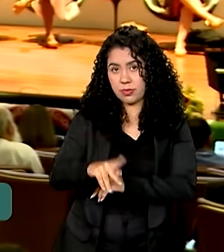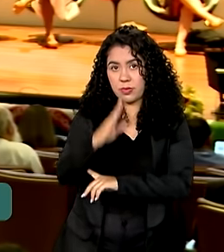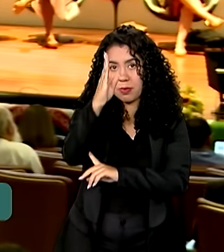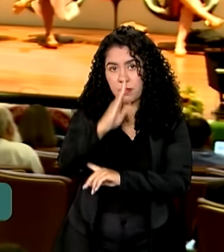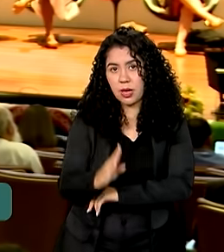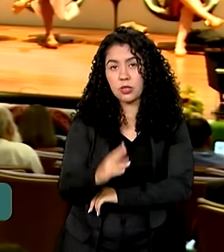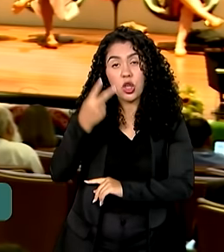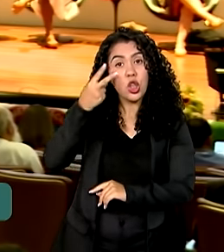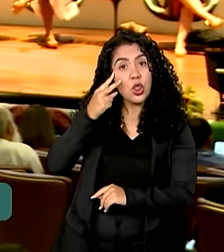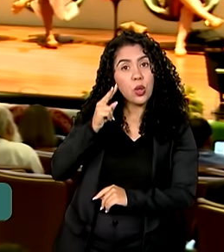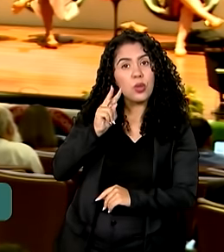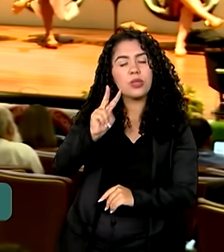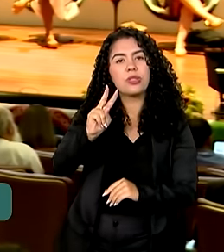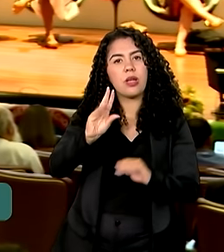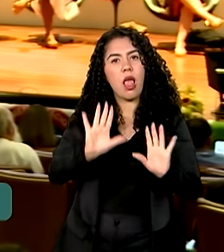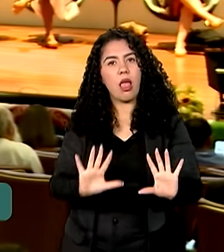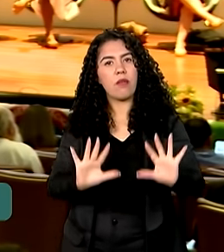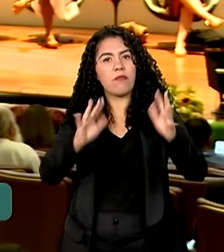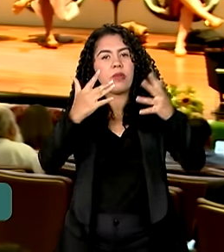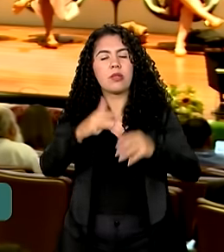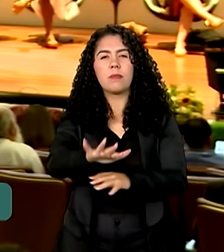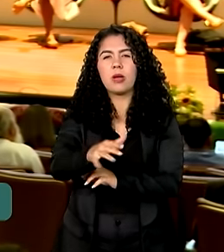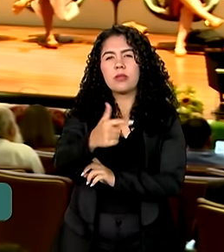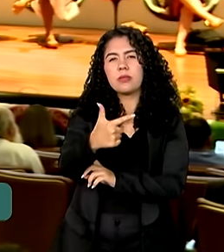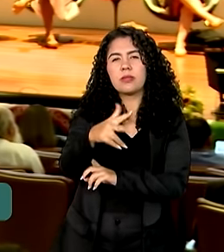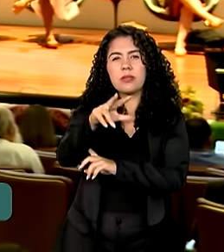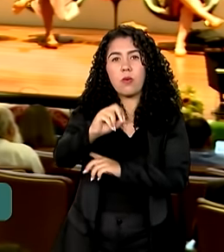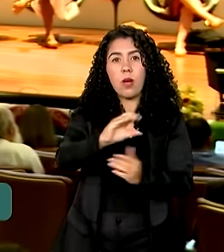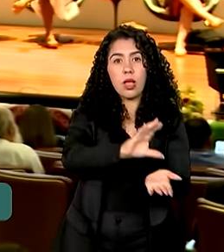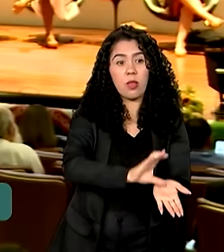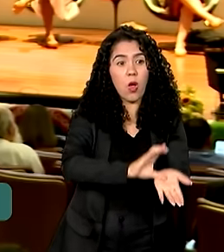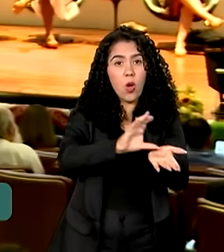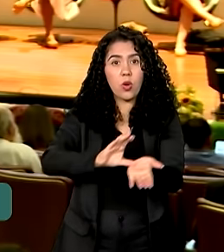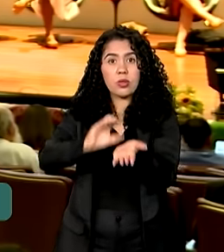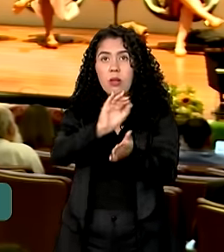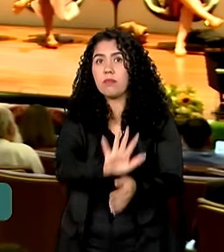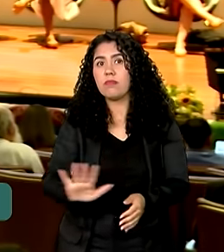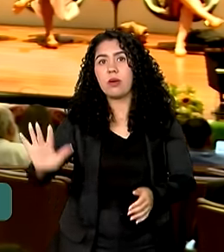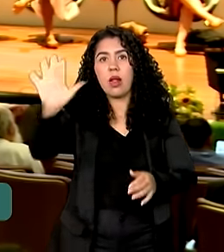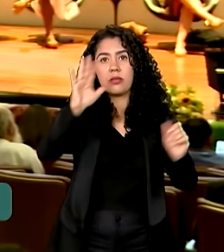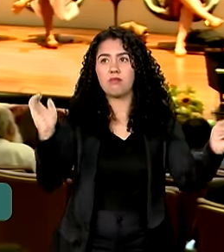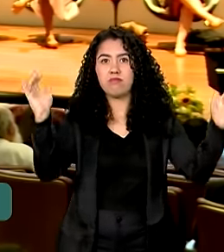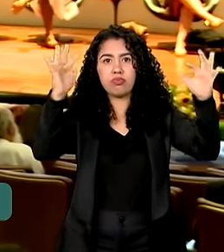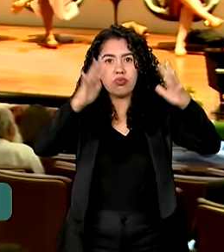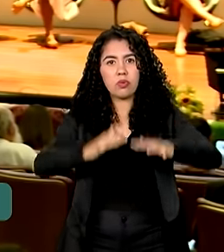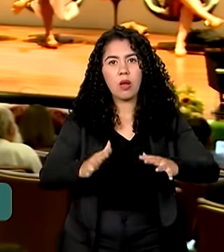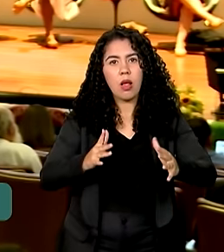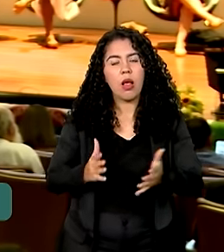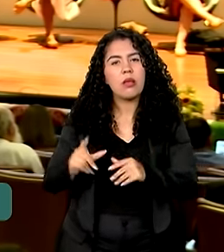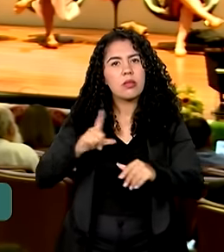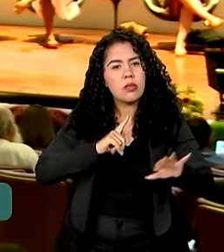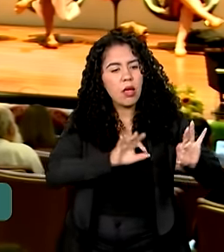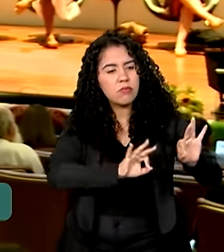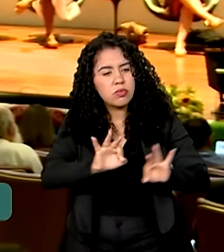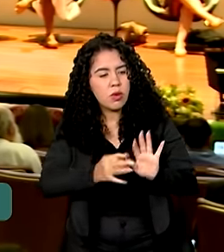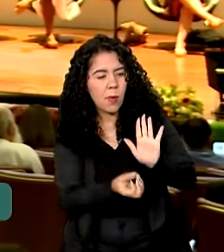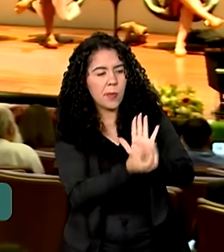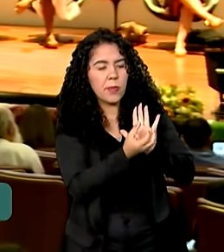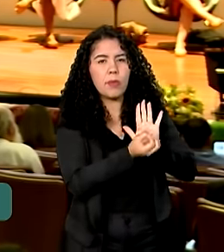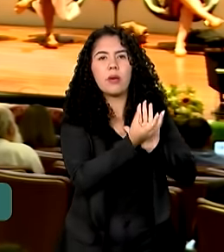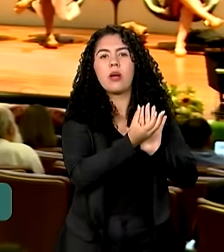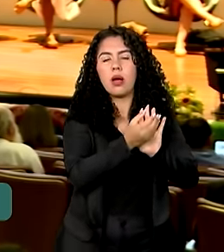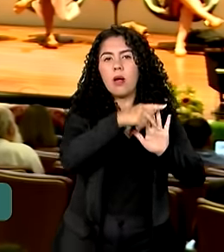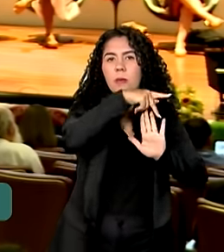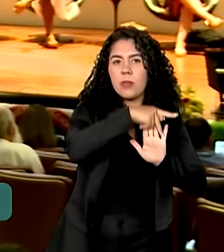evento, cerca de 250 conselheiros de todo o Brasil reuniram ideias e projetos sobre mudança climática,